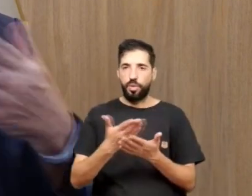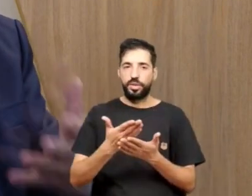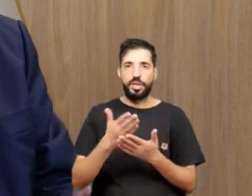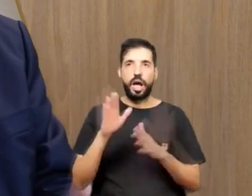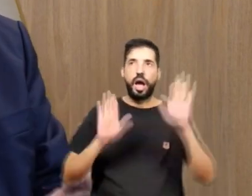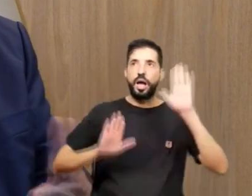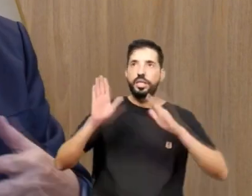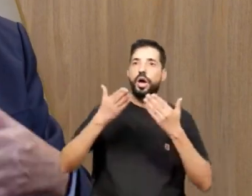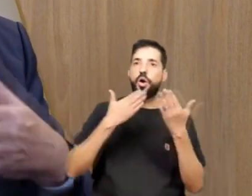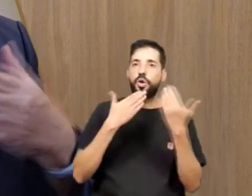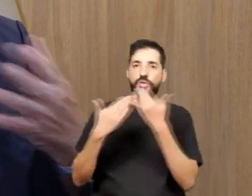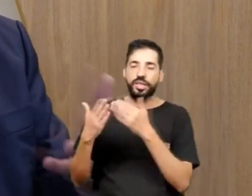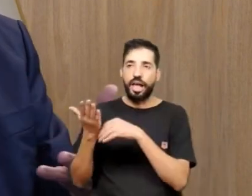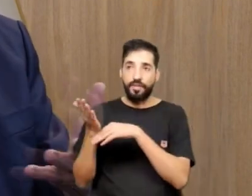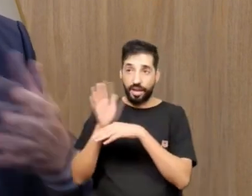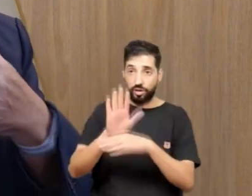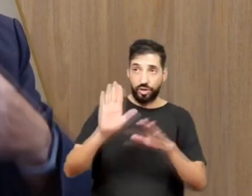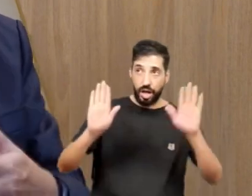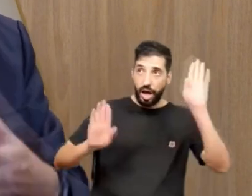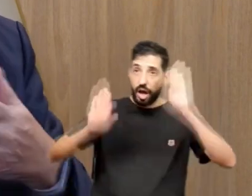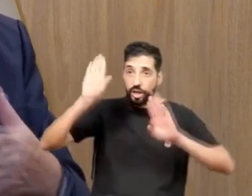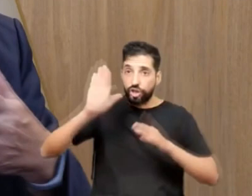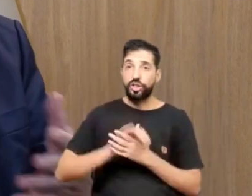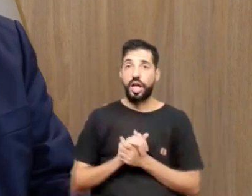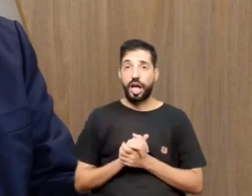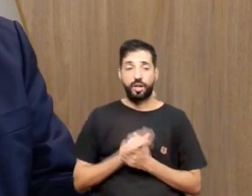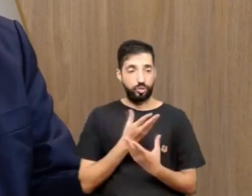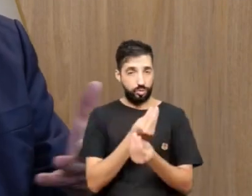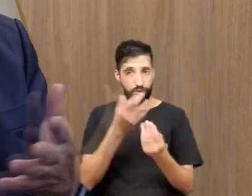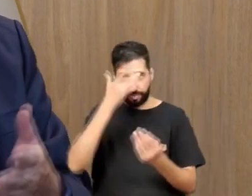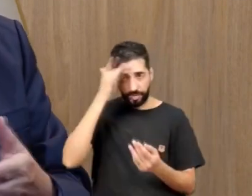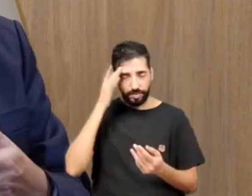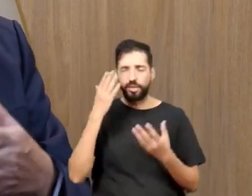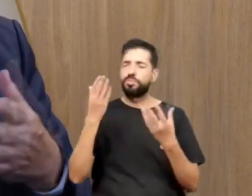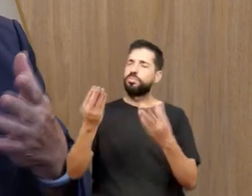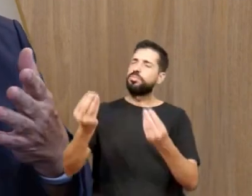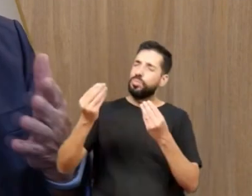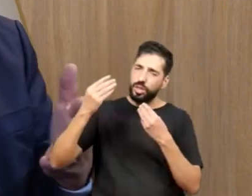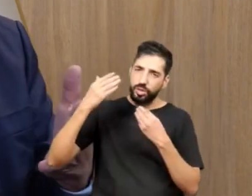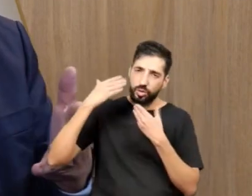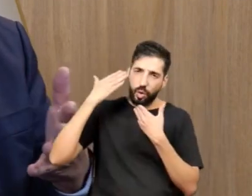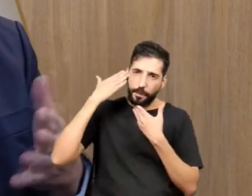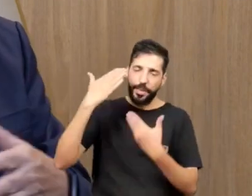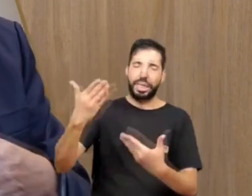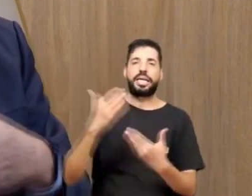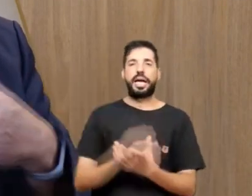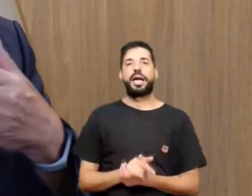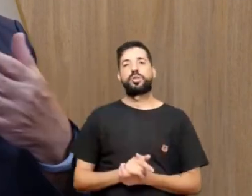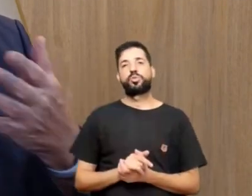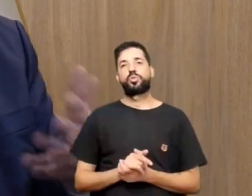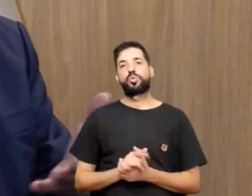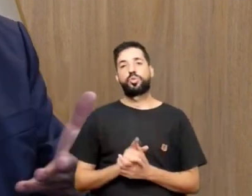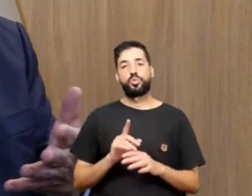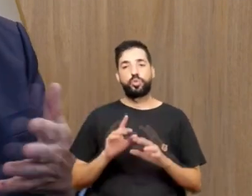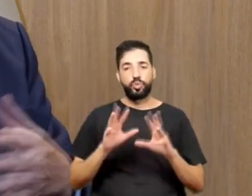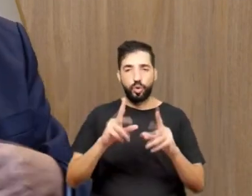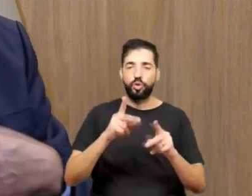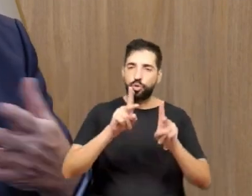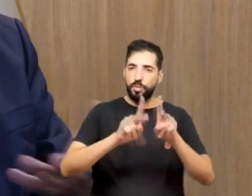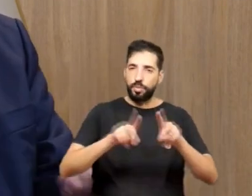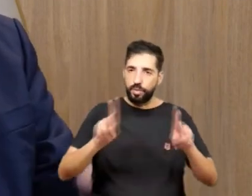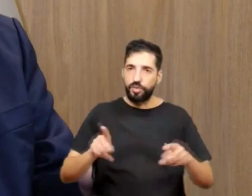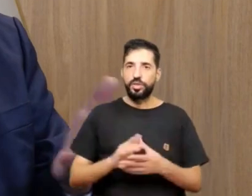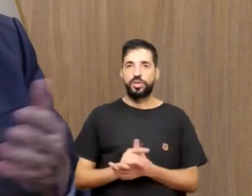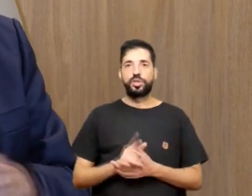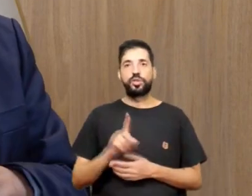ajudar os candidatos, vai ajudar muita gente. Então, muito, muito, muito, muito obrigado aos nossos professores, aos nossos animadores.